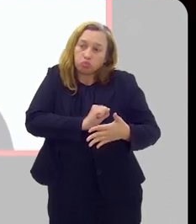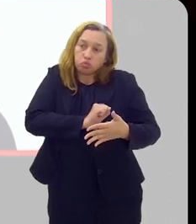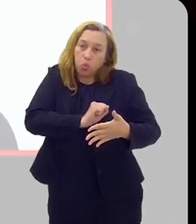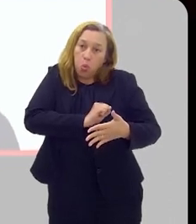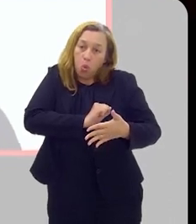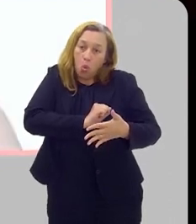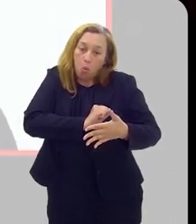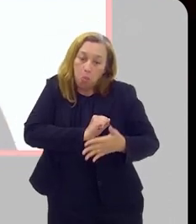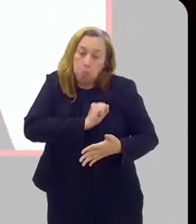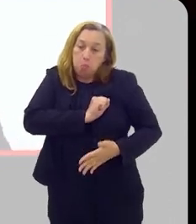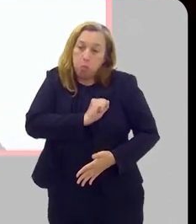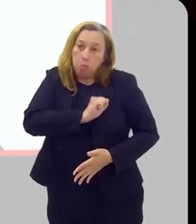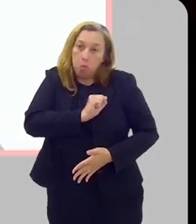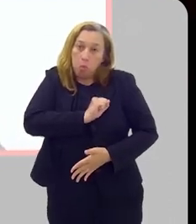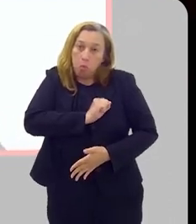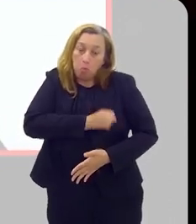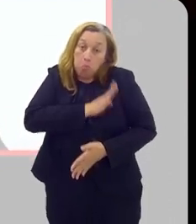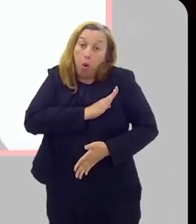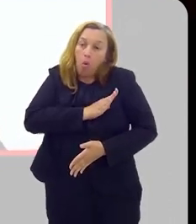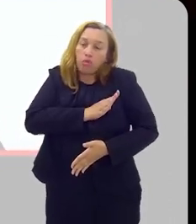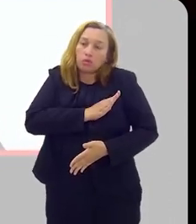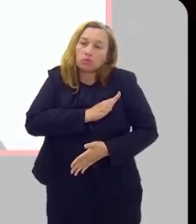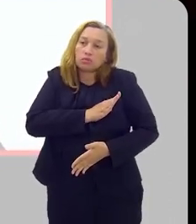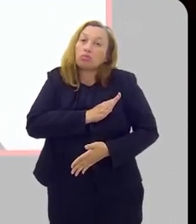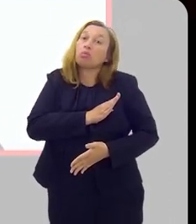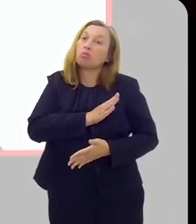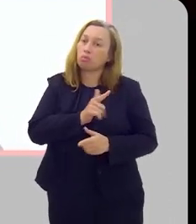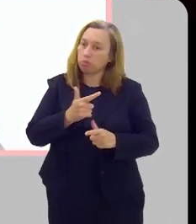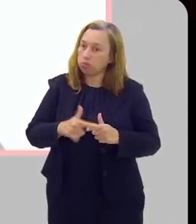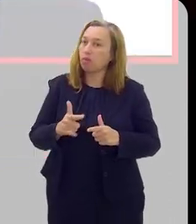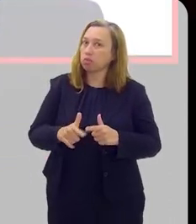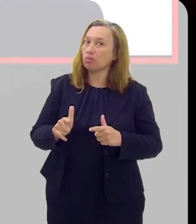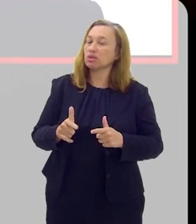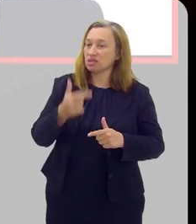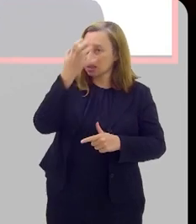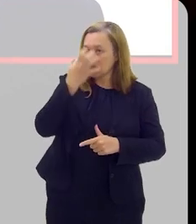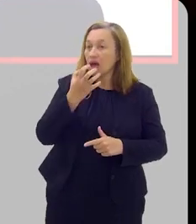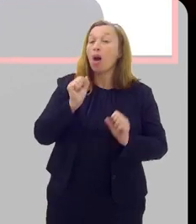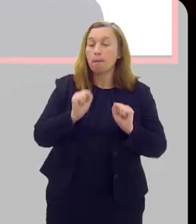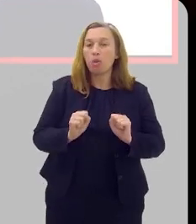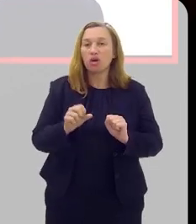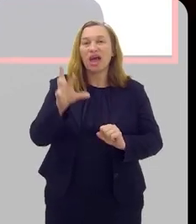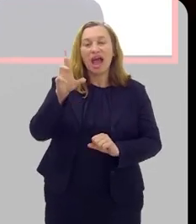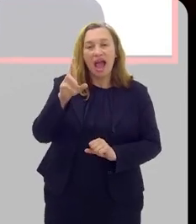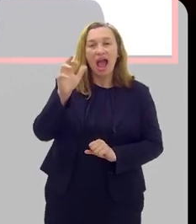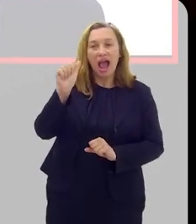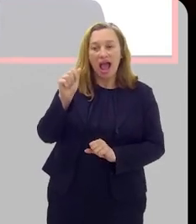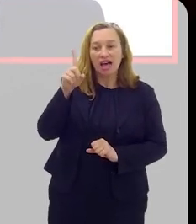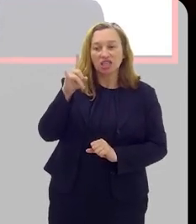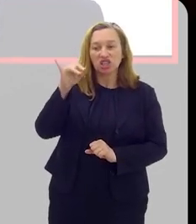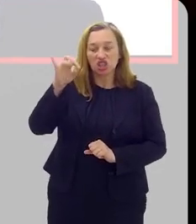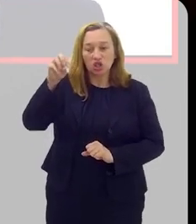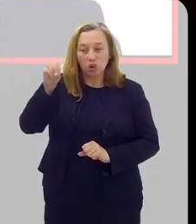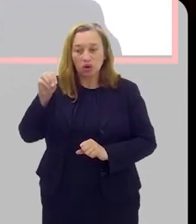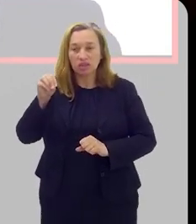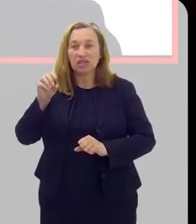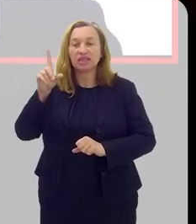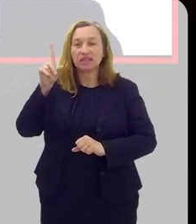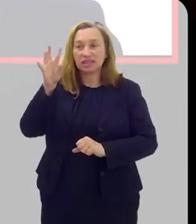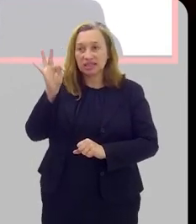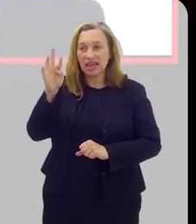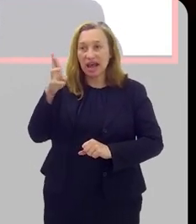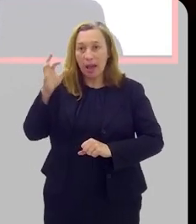problema no coração, que se ele passar por uma cirurgia, talvez ele tenha complicações graves, pode fazer a radioterapia também, que é uma outra